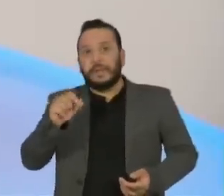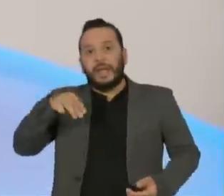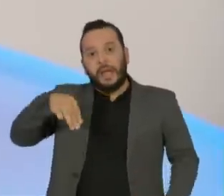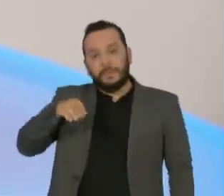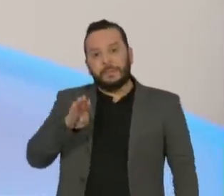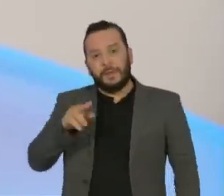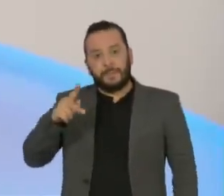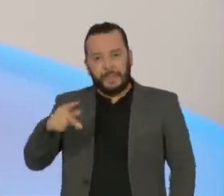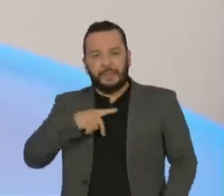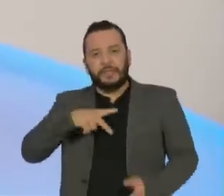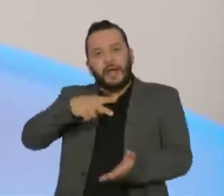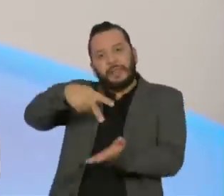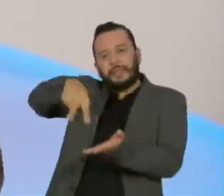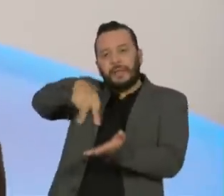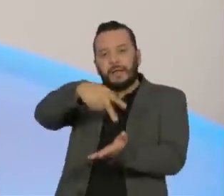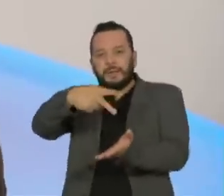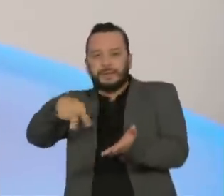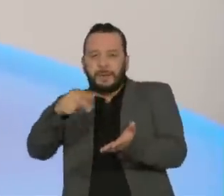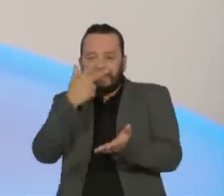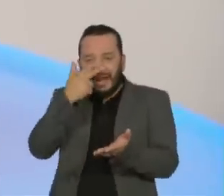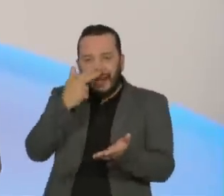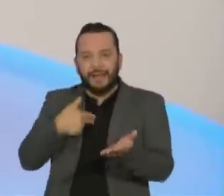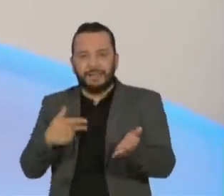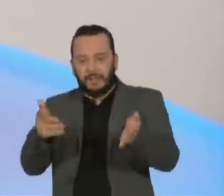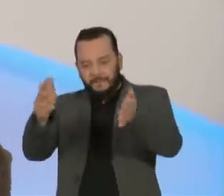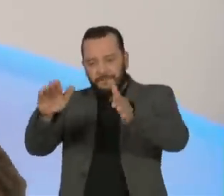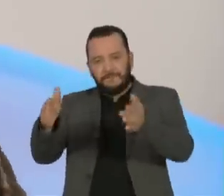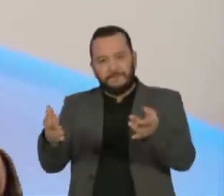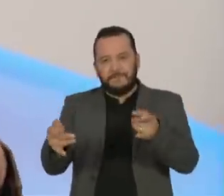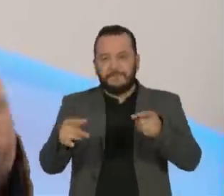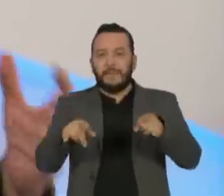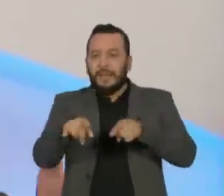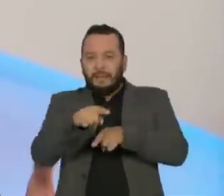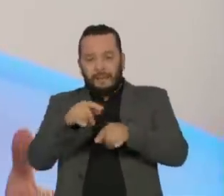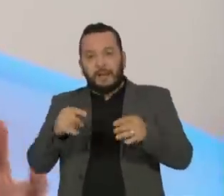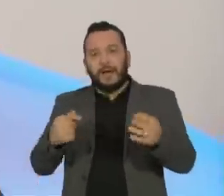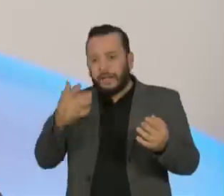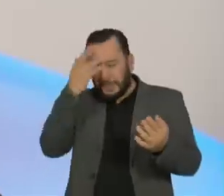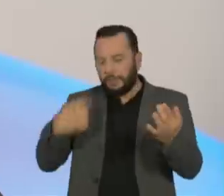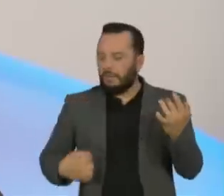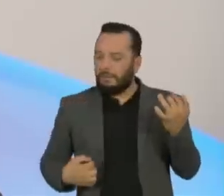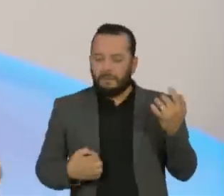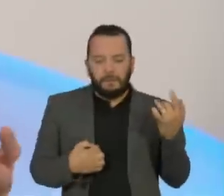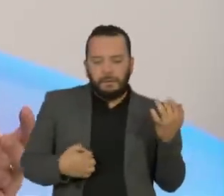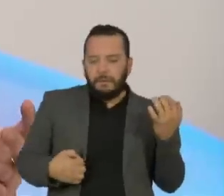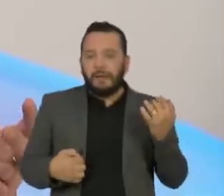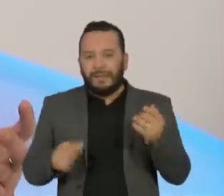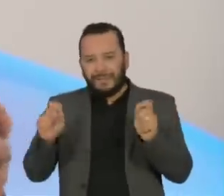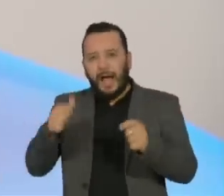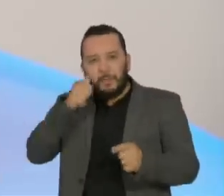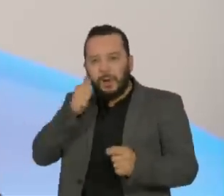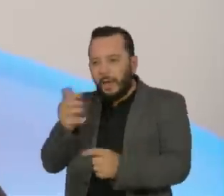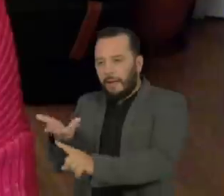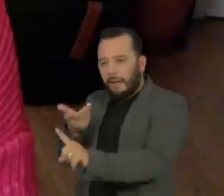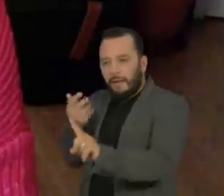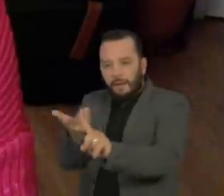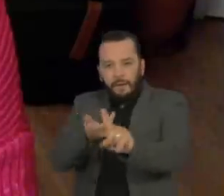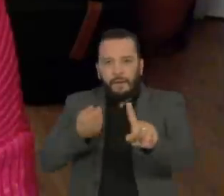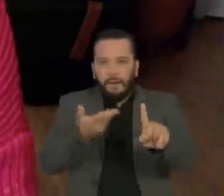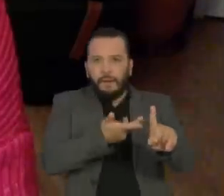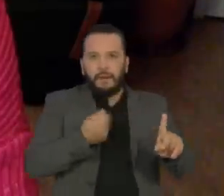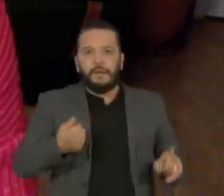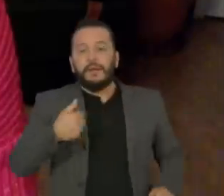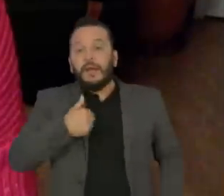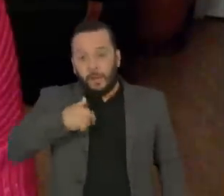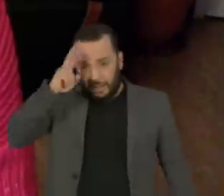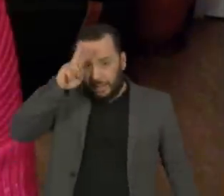sexual eram as pestanas. O cara, quanto mais pestana fazia, mais namoradas eles achavam que iam ter. Então, eu acho assim, eu me